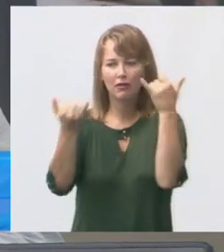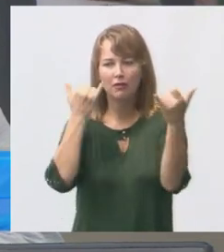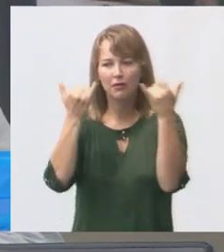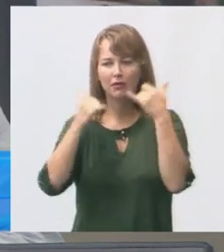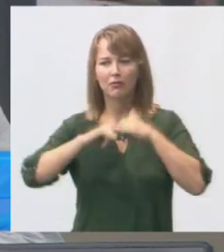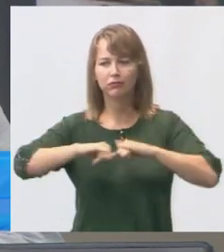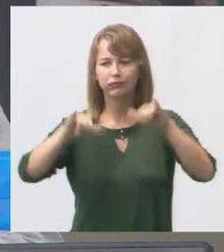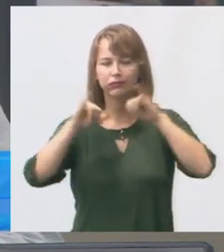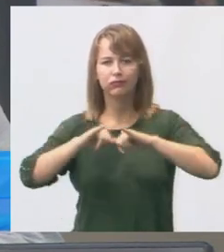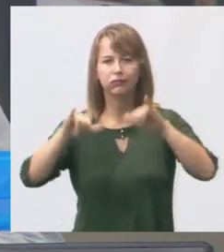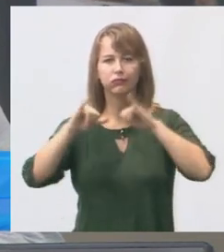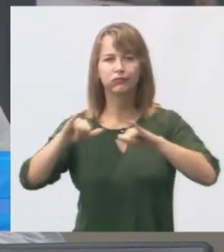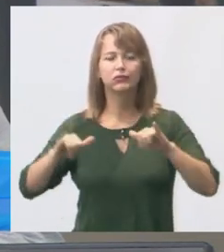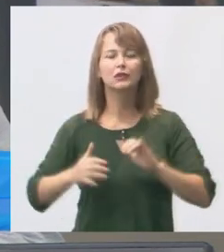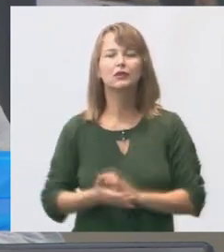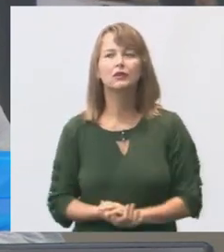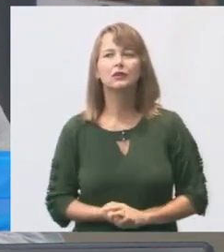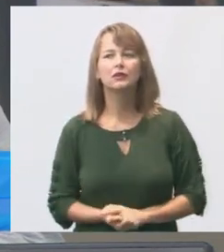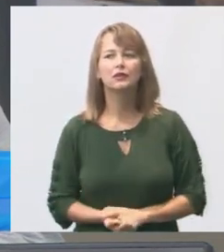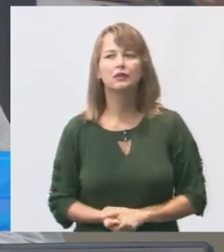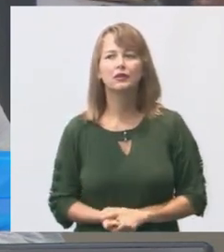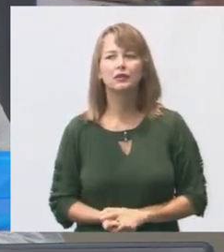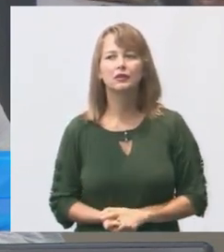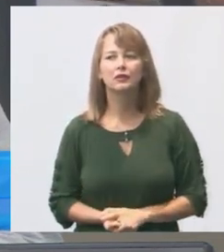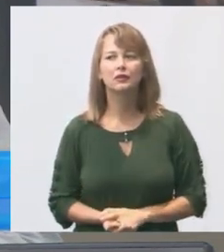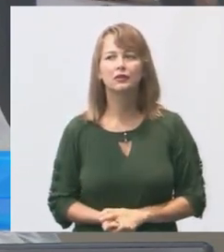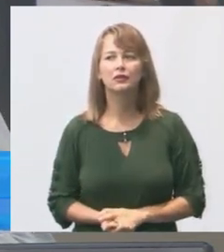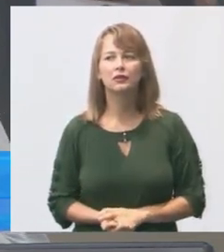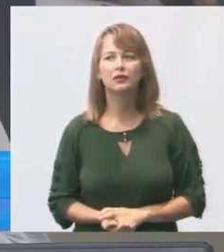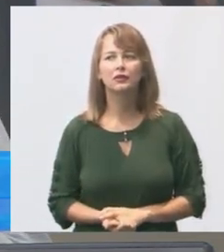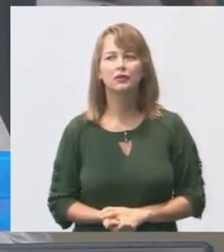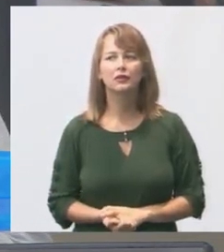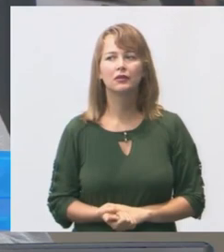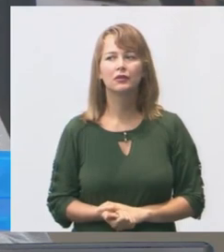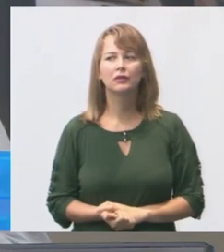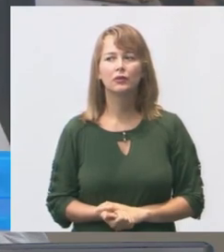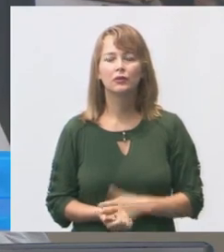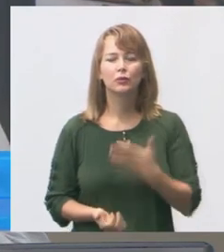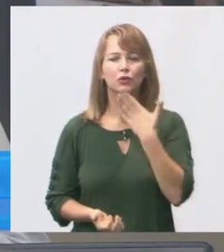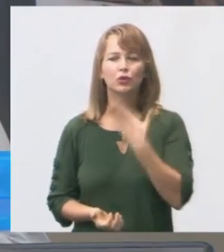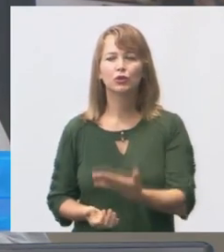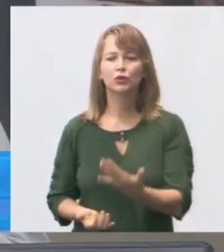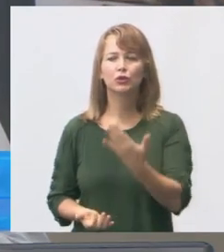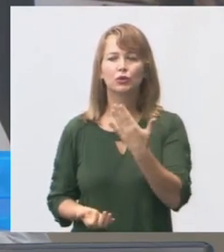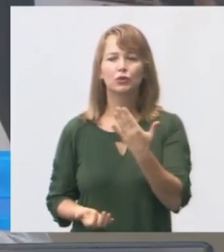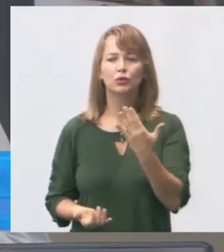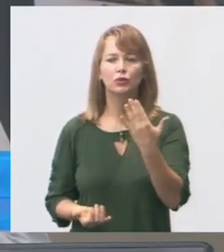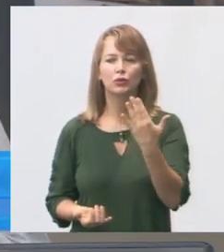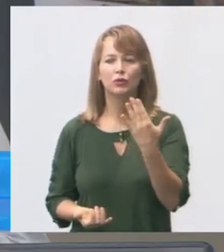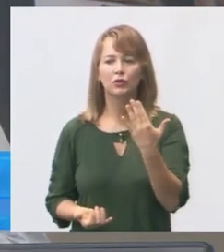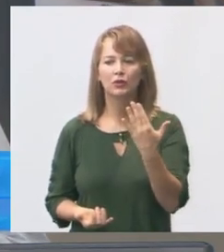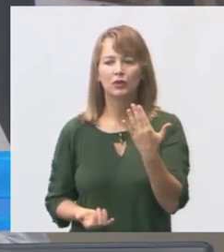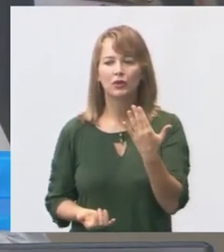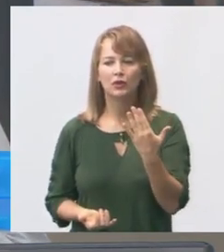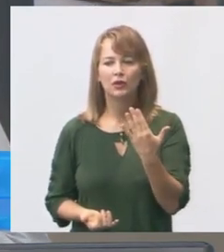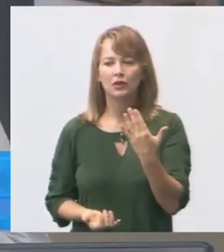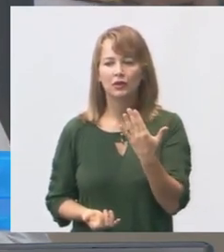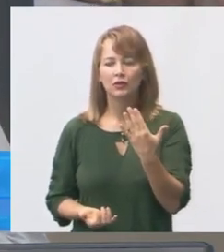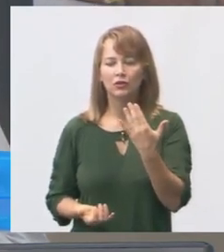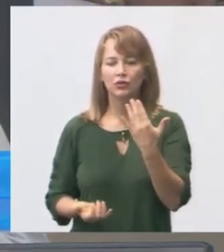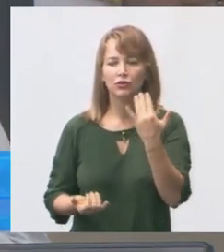de requerimentos feitos pela comissão após visita a essas